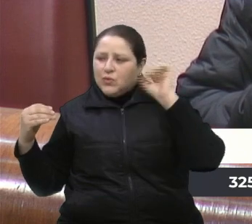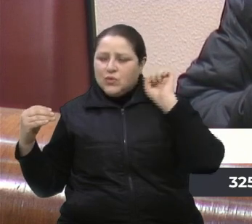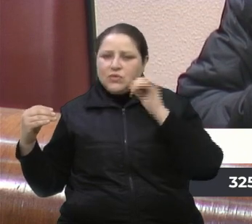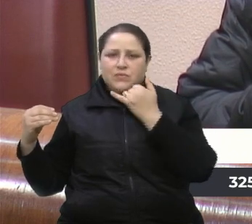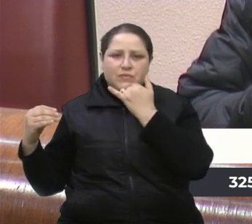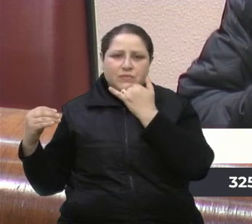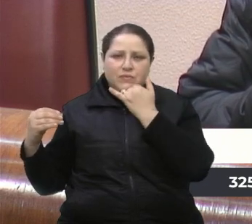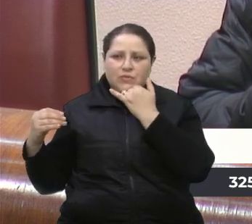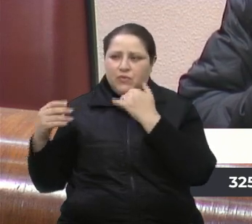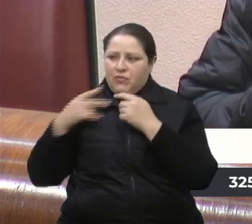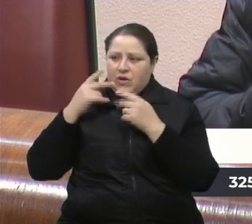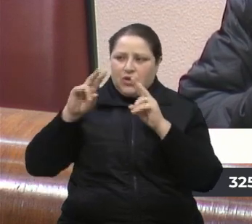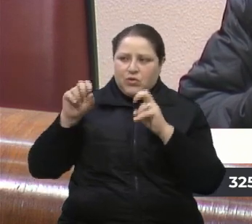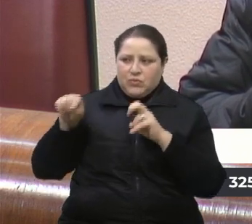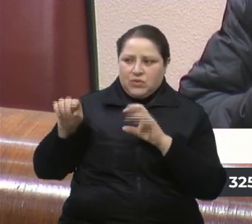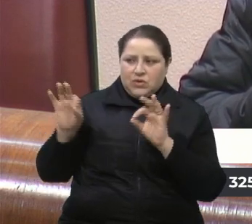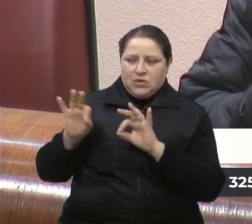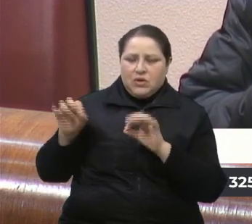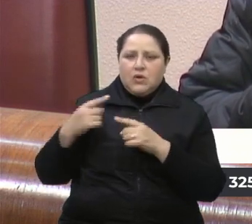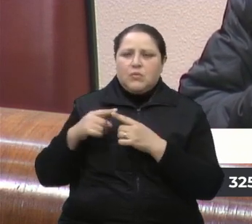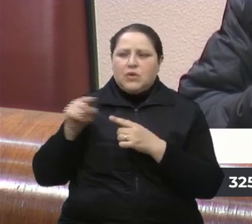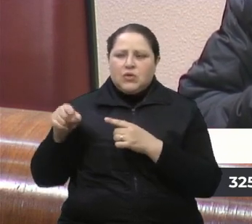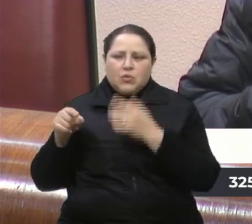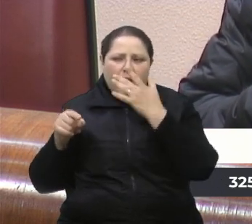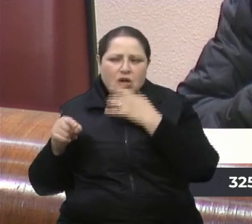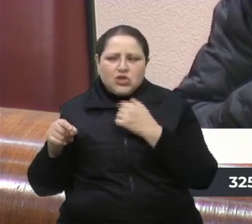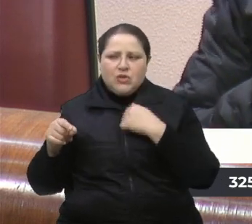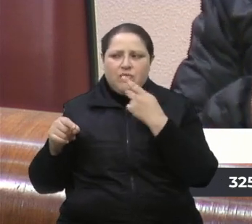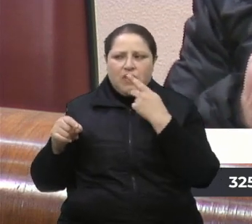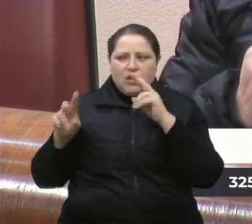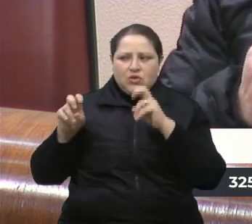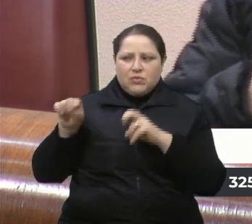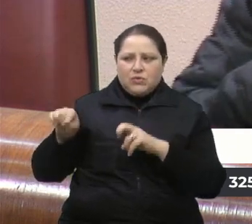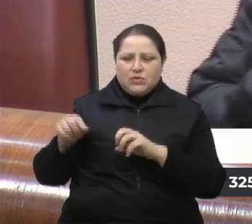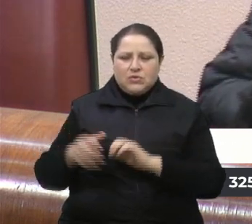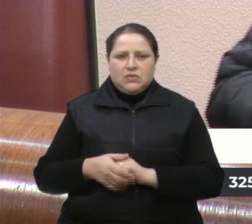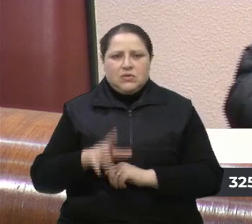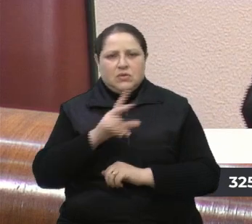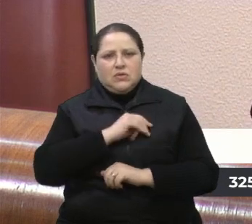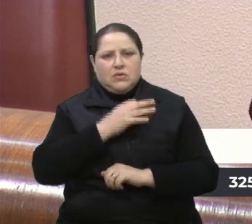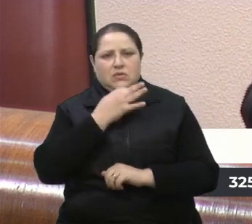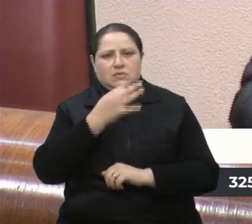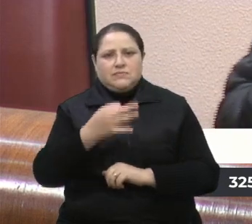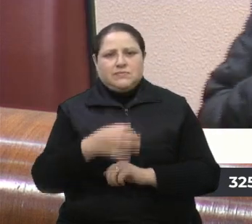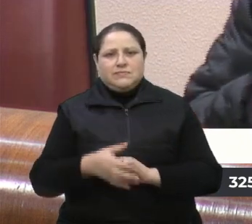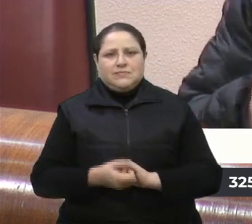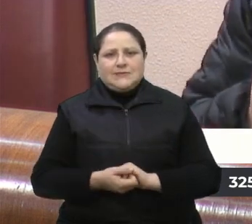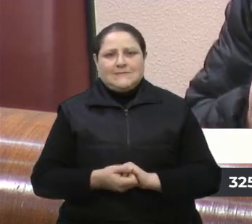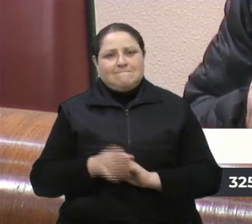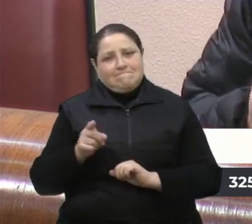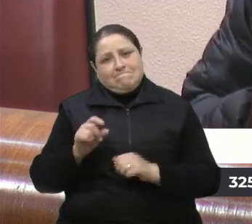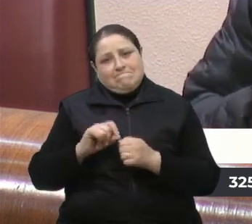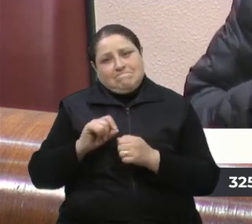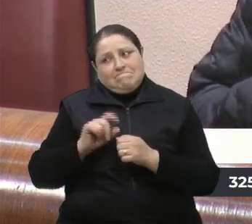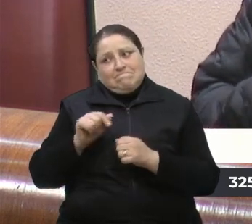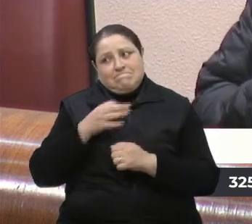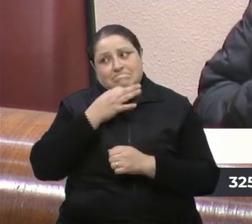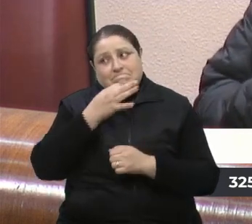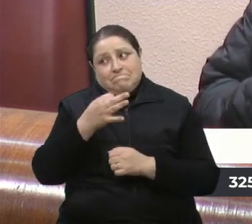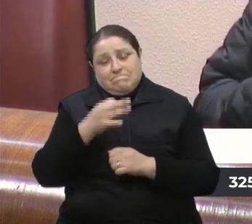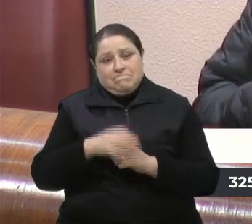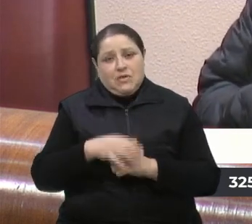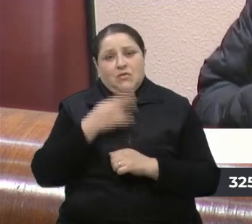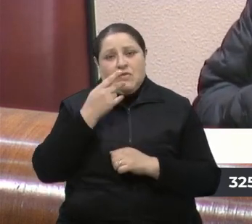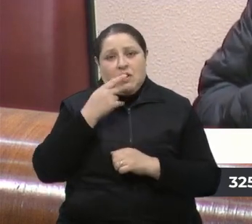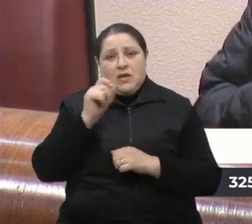por que que serviu o chapéu? Nossa, que coisa horrível. A senhora fez isso, foi horrível. Eu disse,